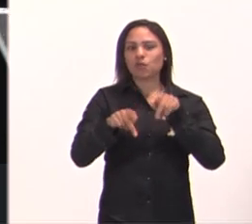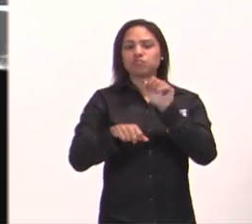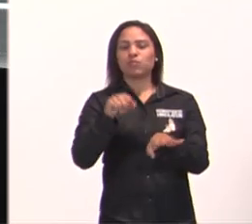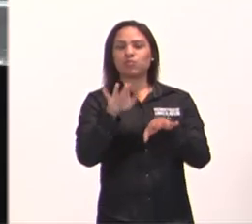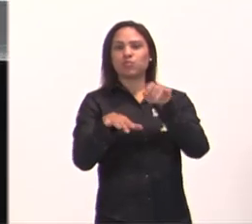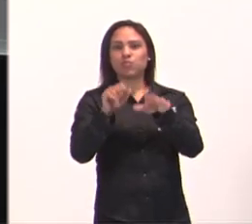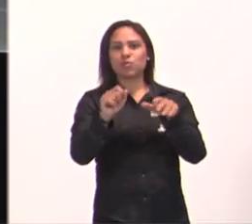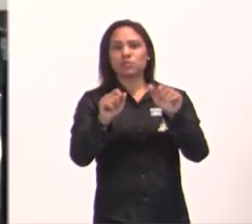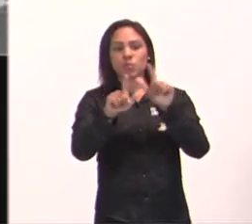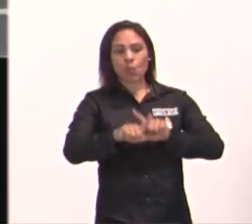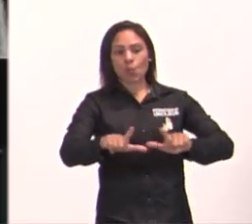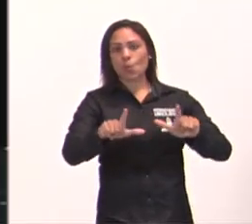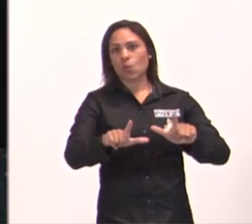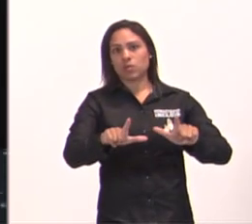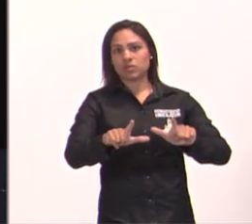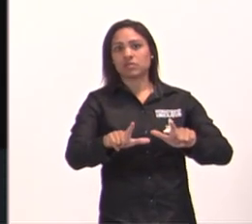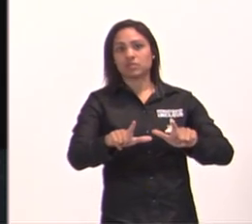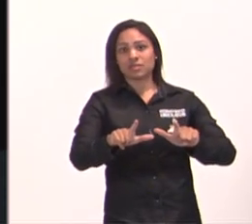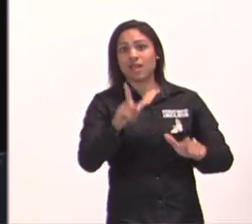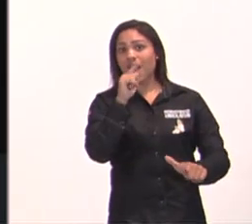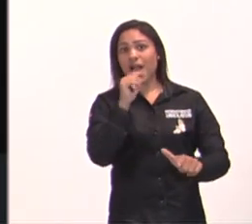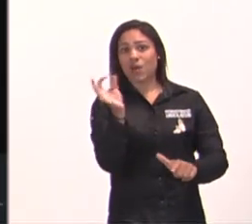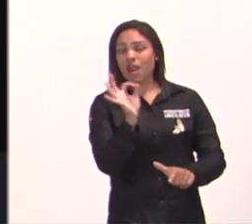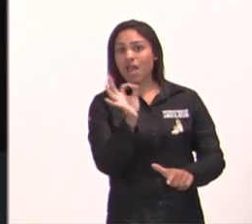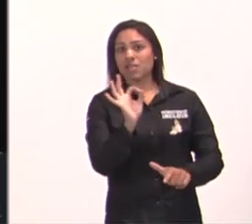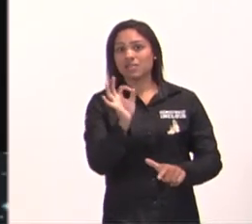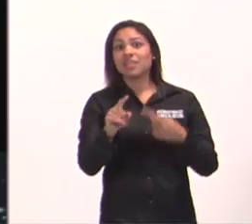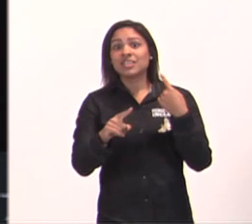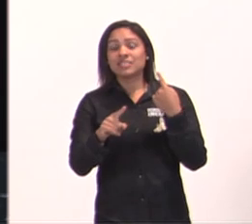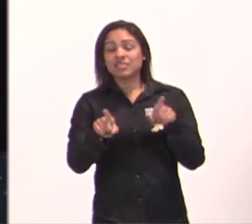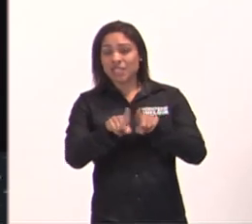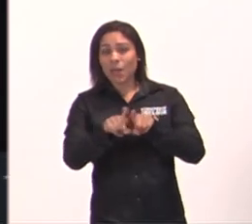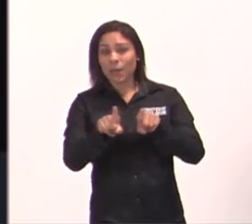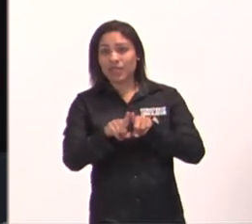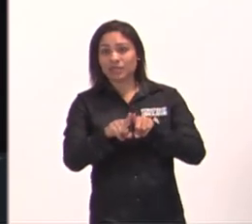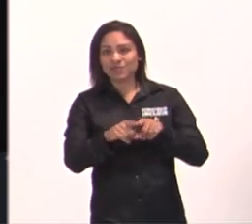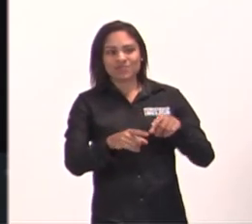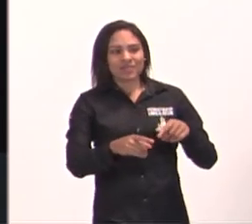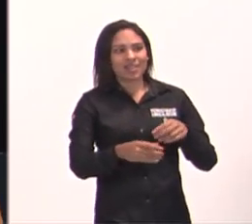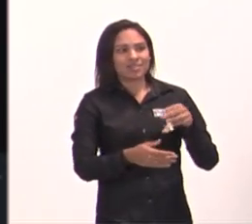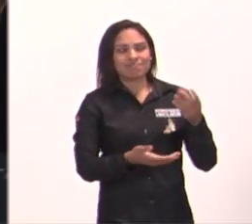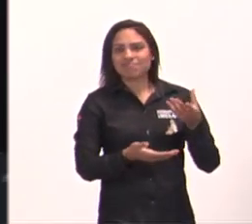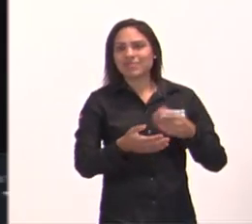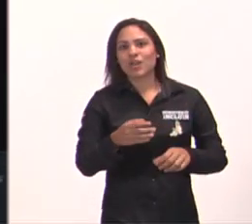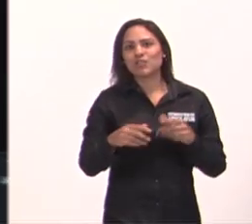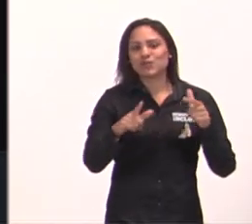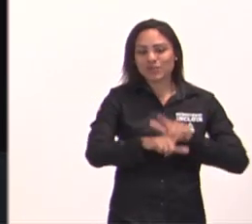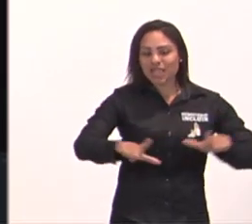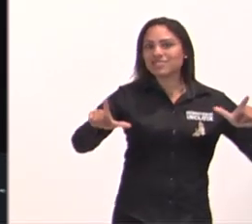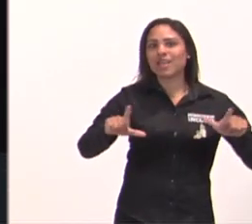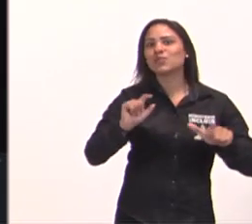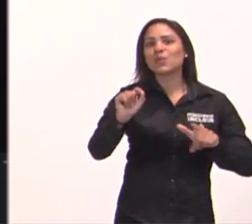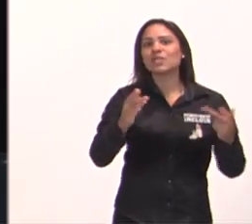quando o povo estava no meio do deserto, tinha que comer, não faltou o maná do céu, dá uma olhada, calor do deserto,